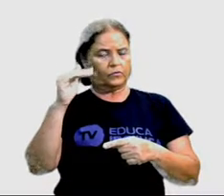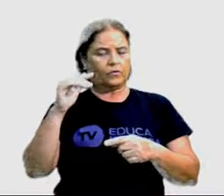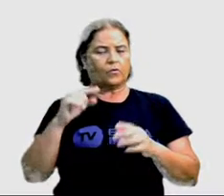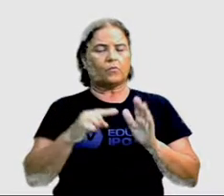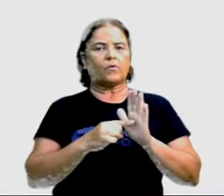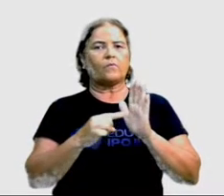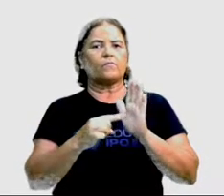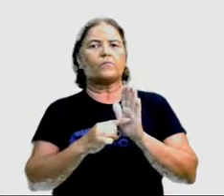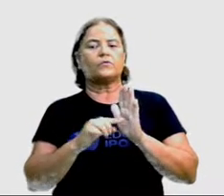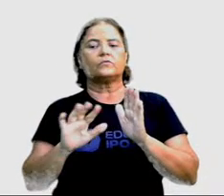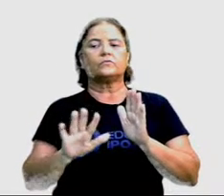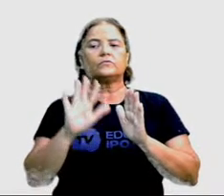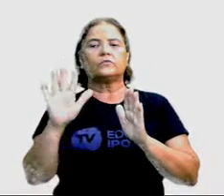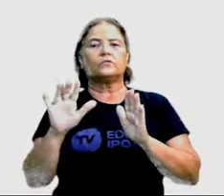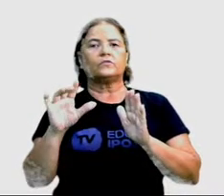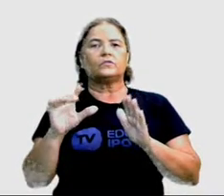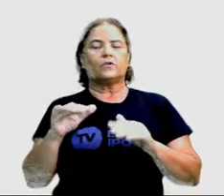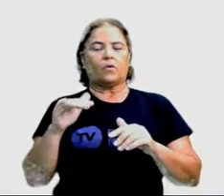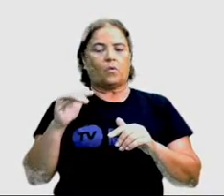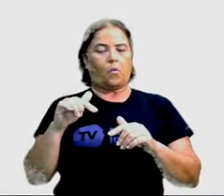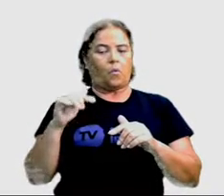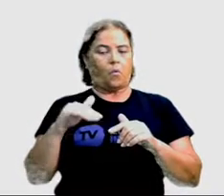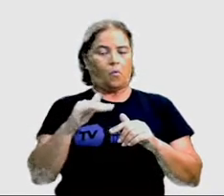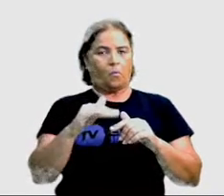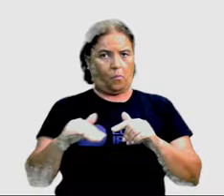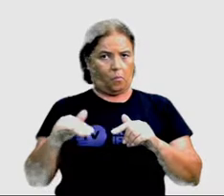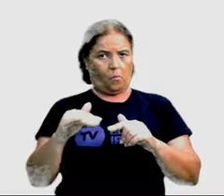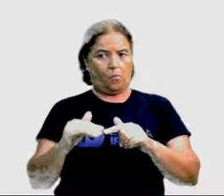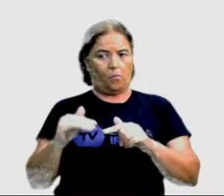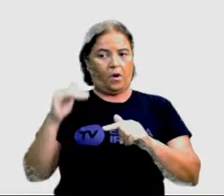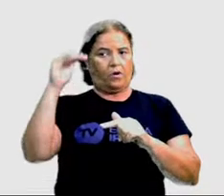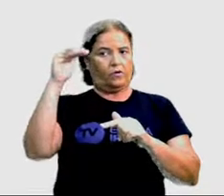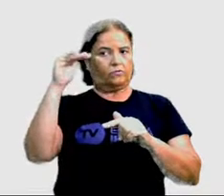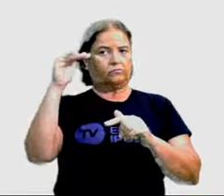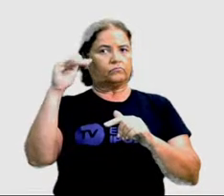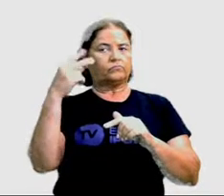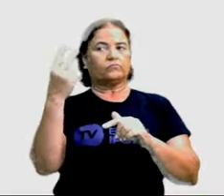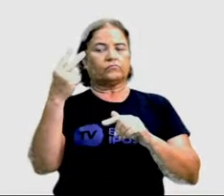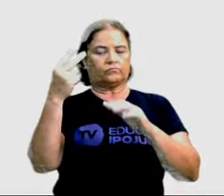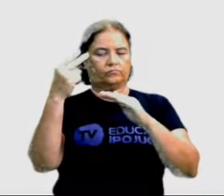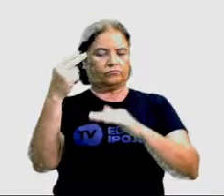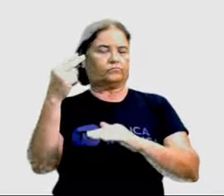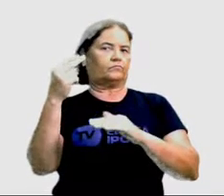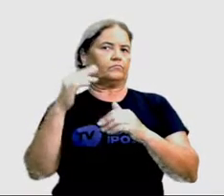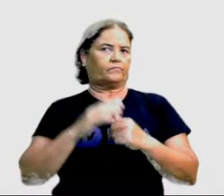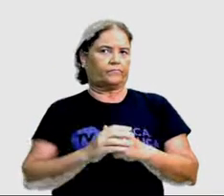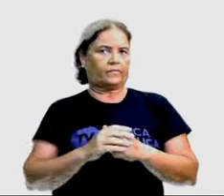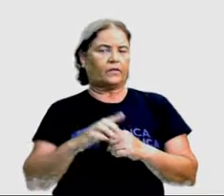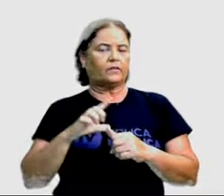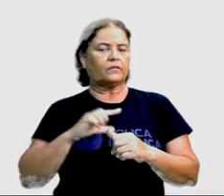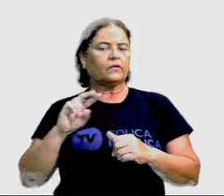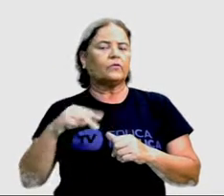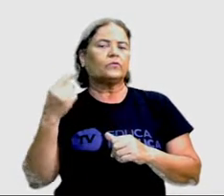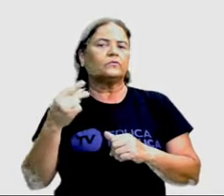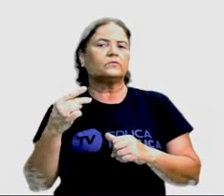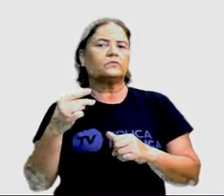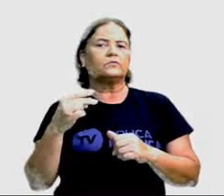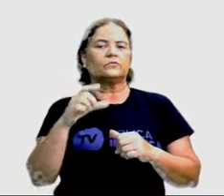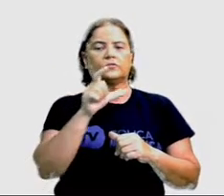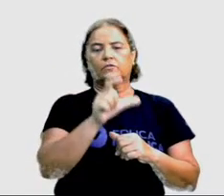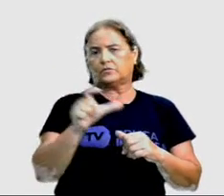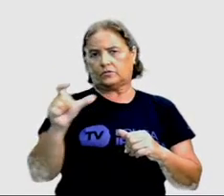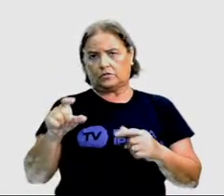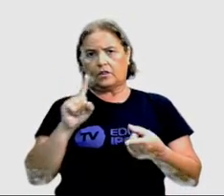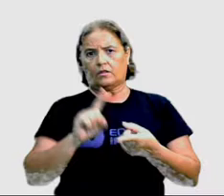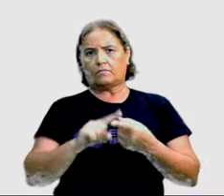3, que o menino é um pouco bem maior do que os outros dois. Existem outras características também que podem